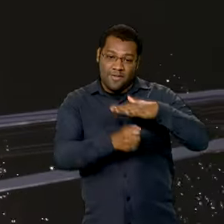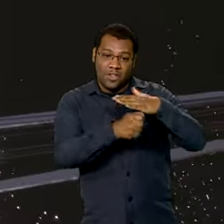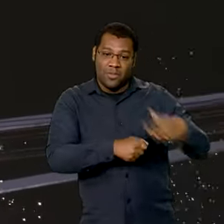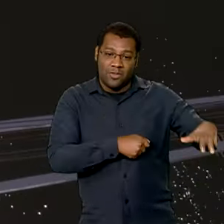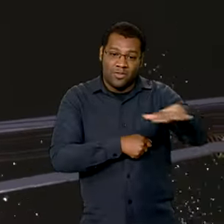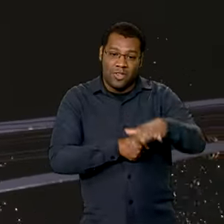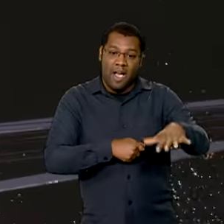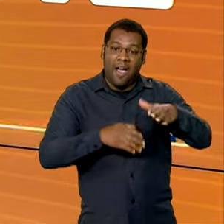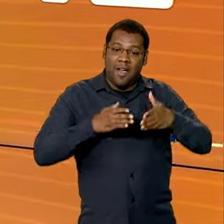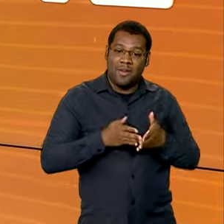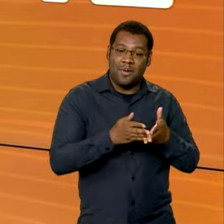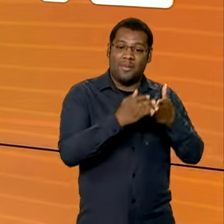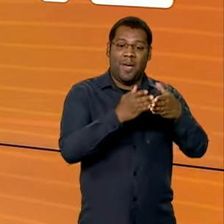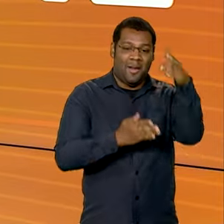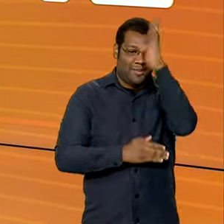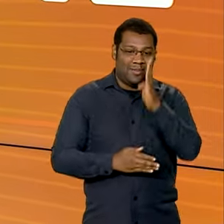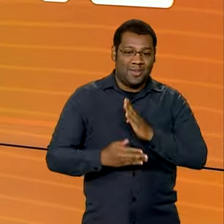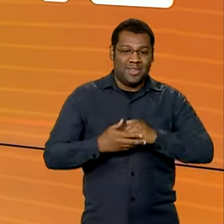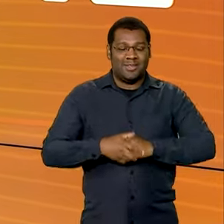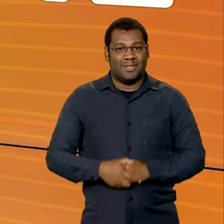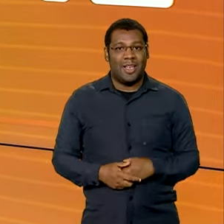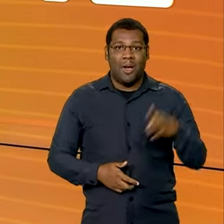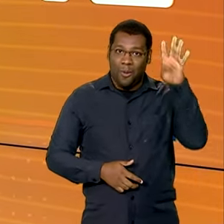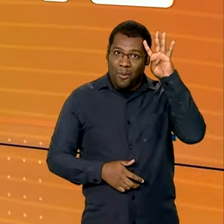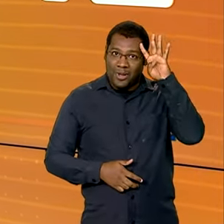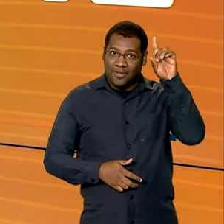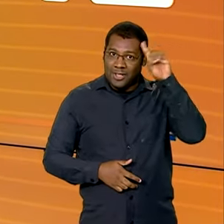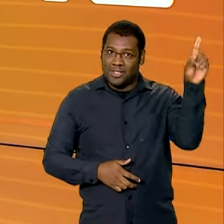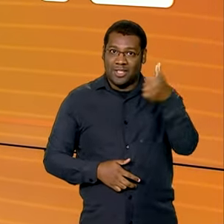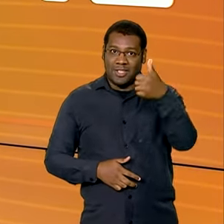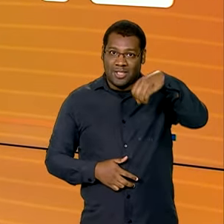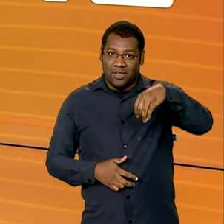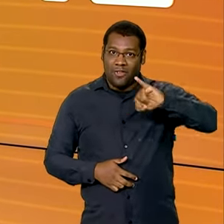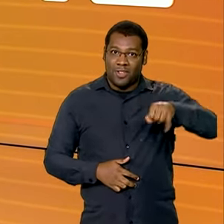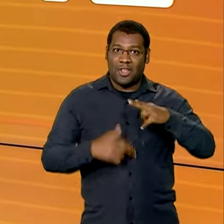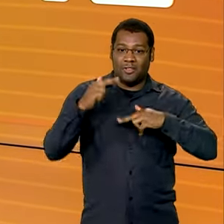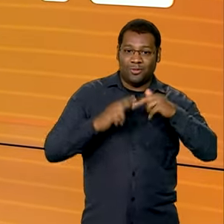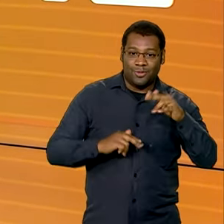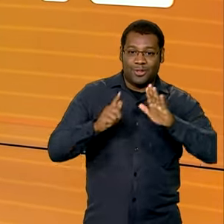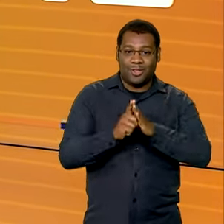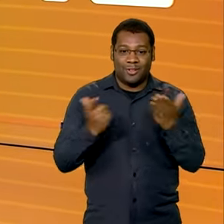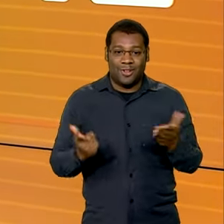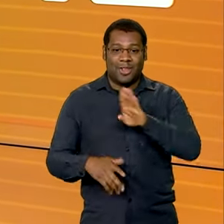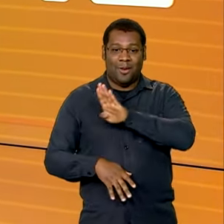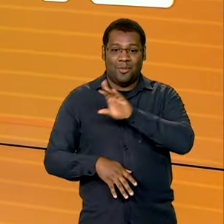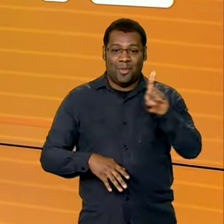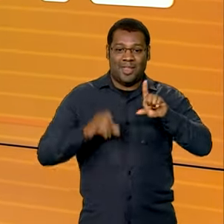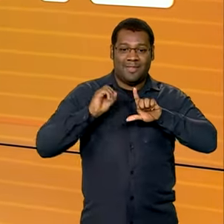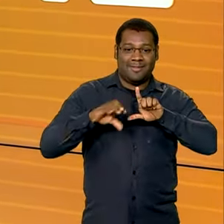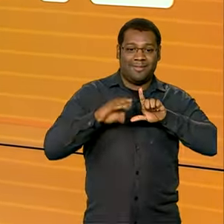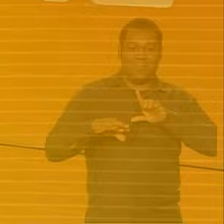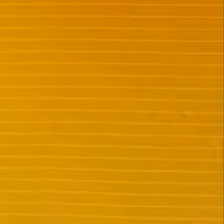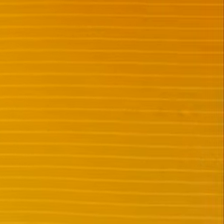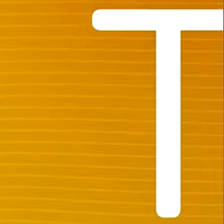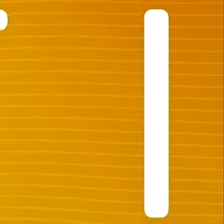no setor portuário brasileiro. Quarta-feira, 19 de junho, o Brasil em Dia começa agora.